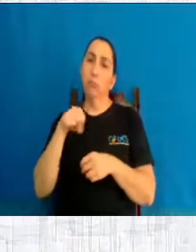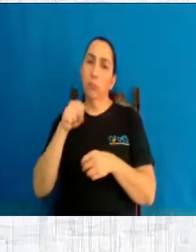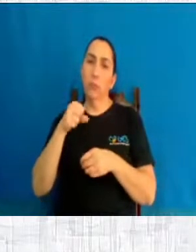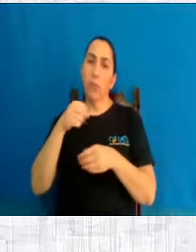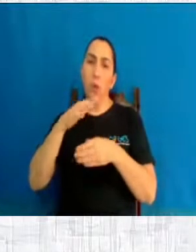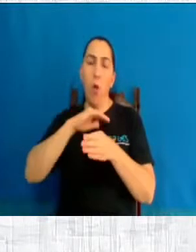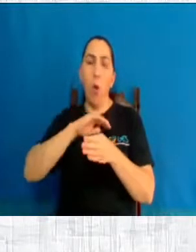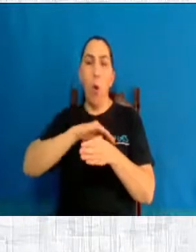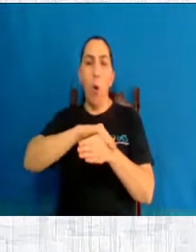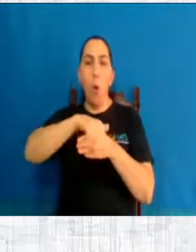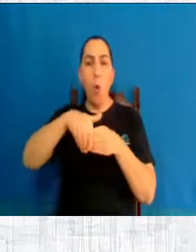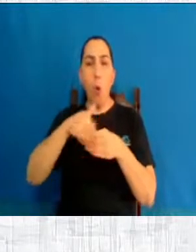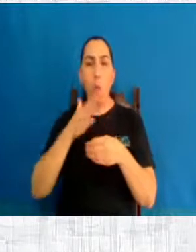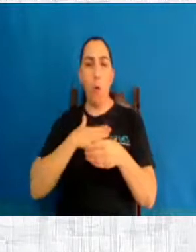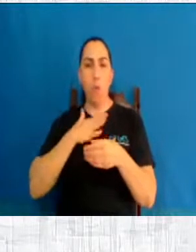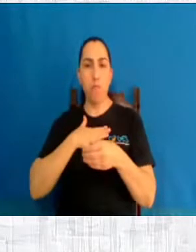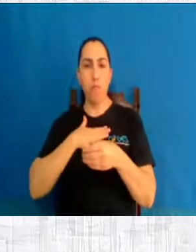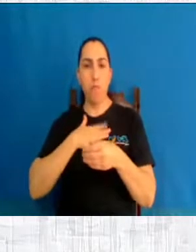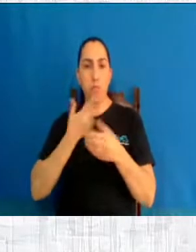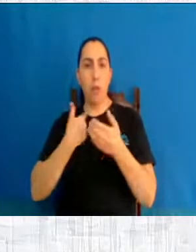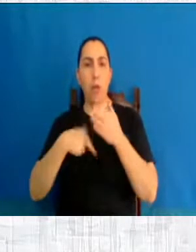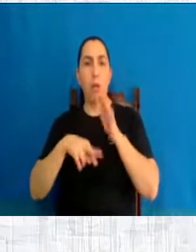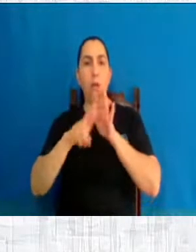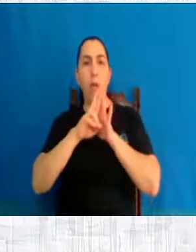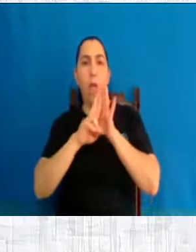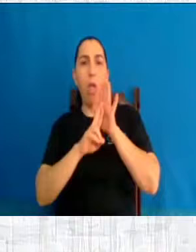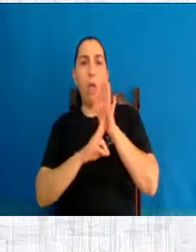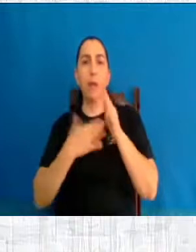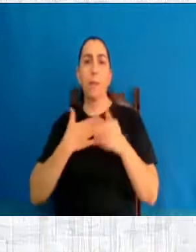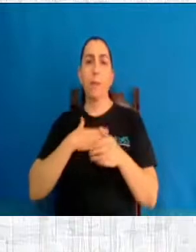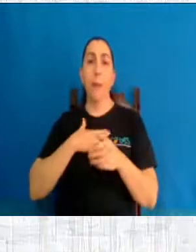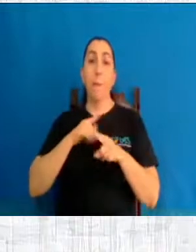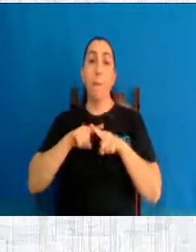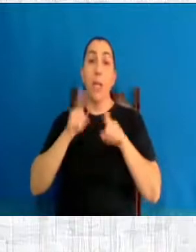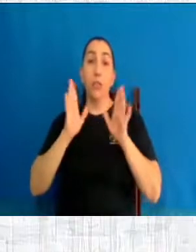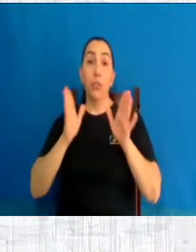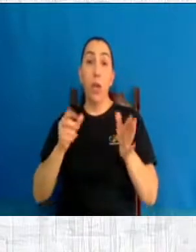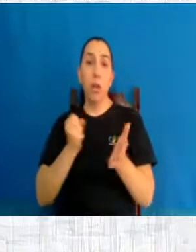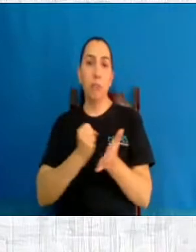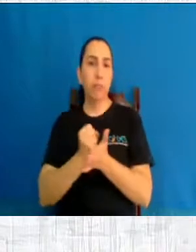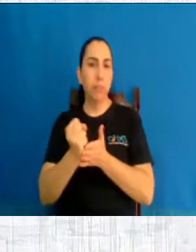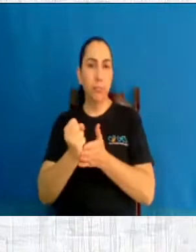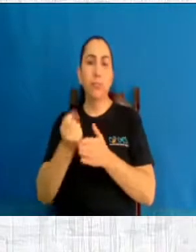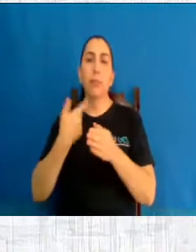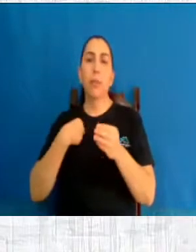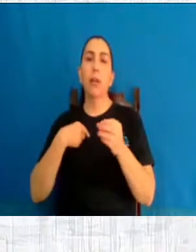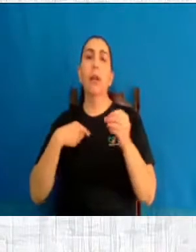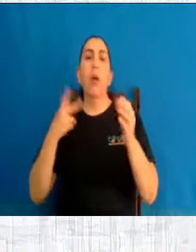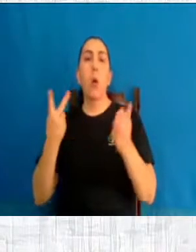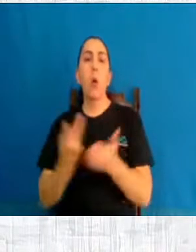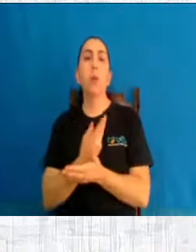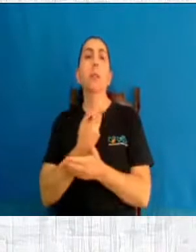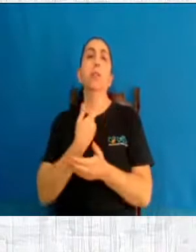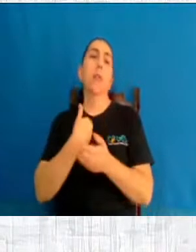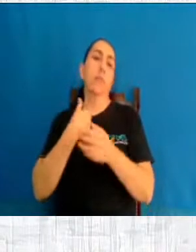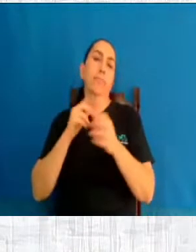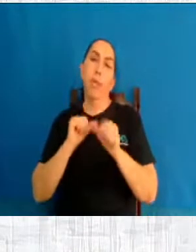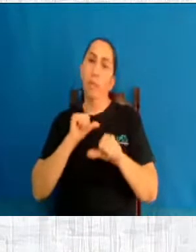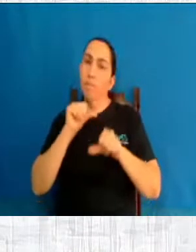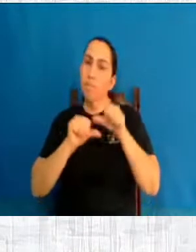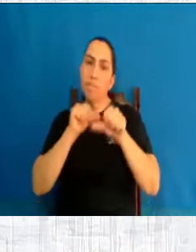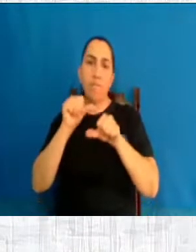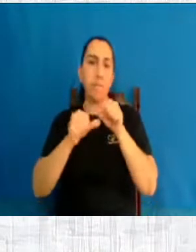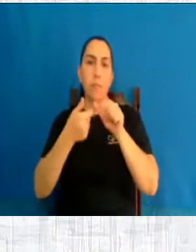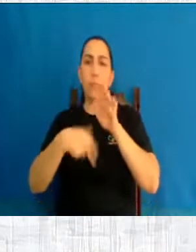não, mas depois que engravida é outro corpo, são outras regras, é um outro DNA que está ali, não é? E o pai, ele tem direito ao